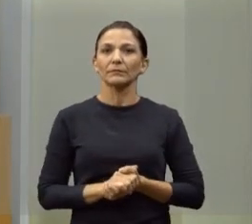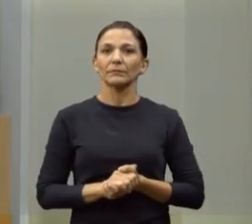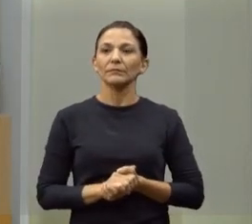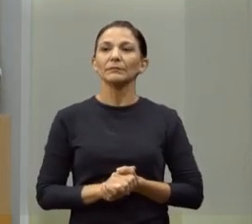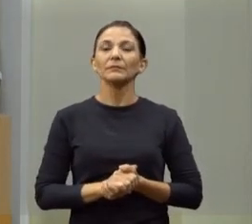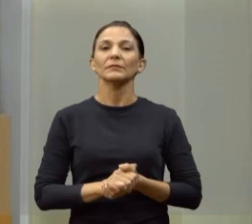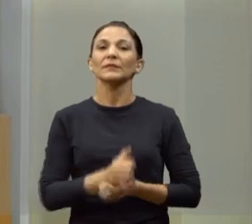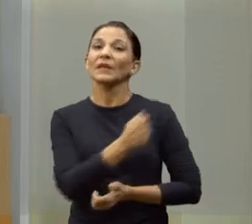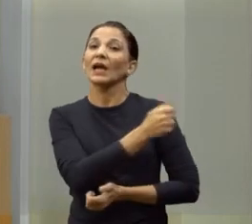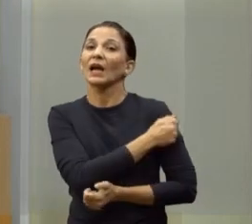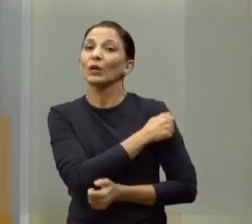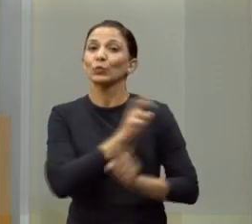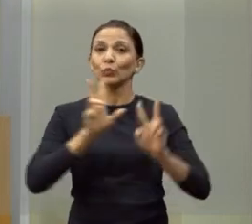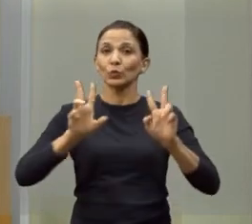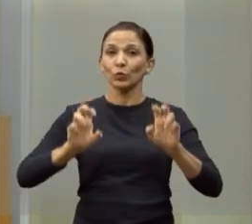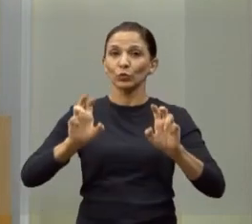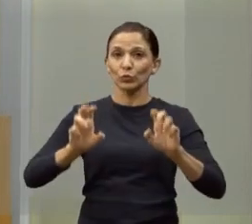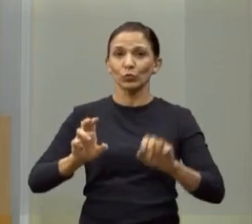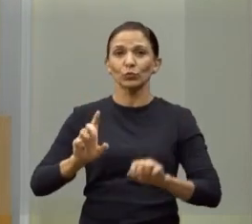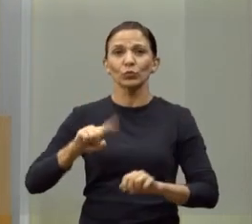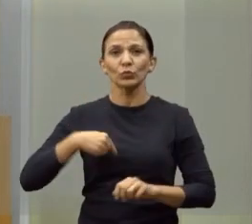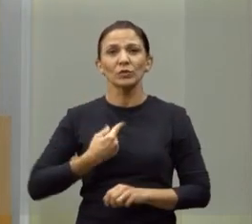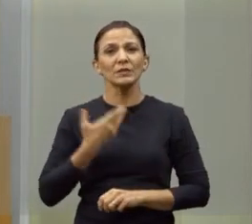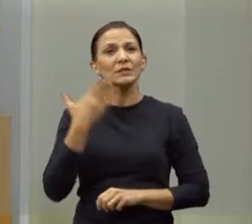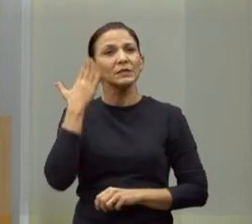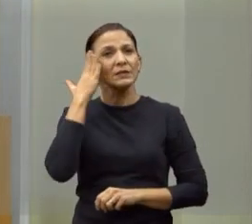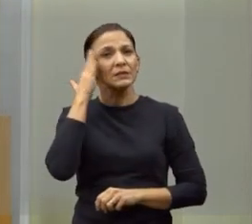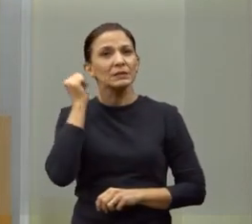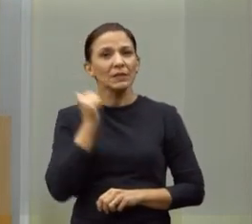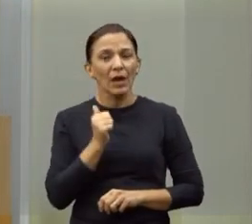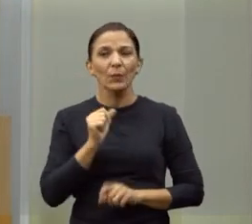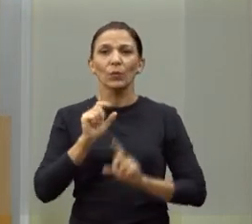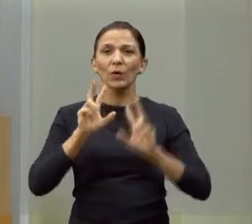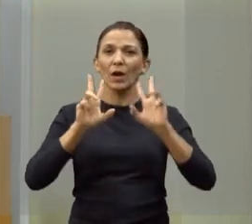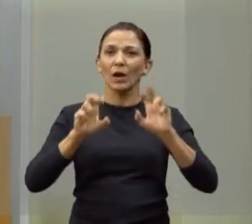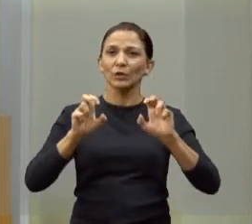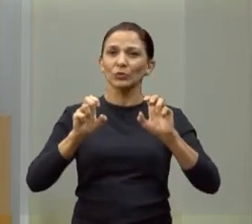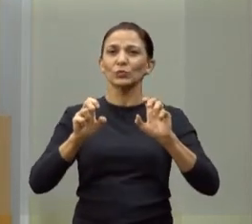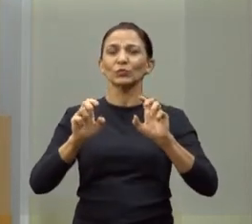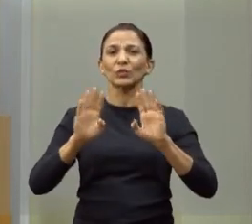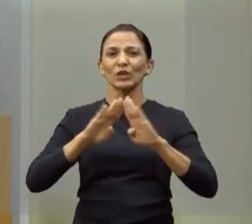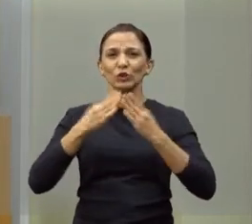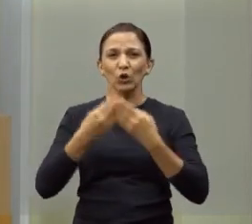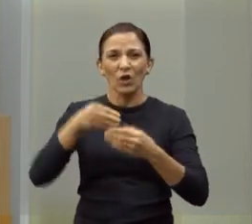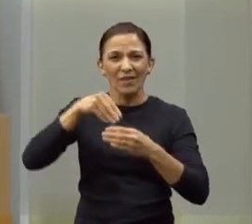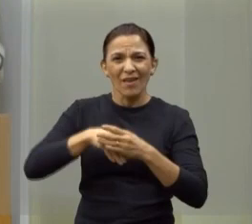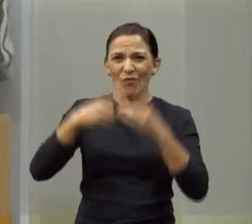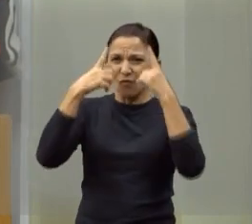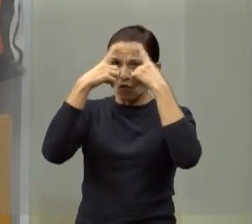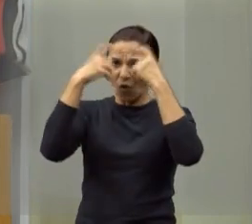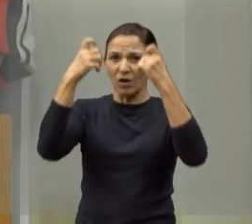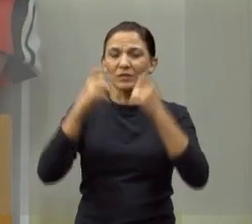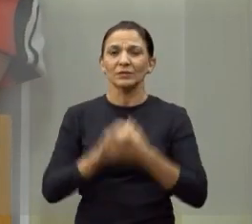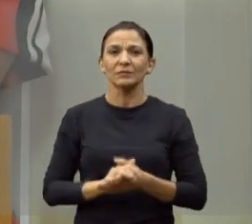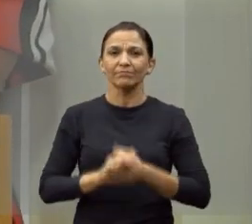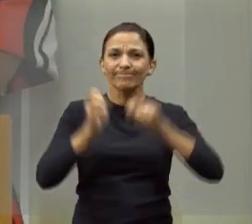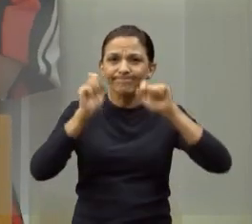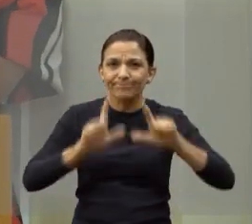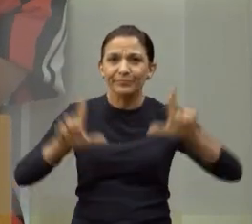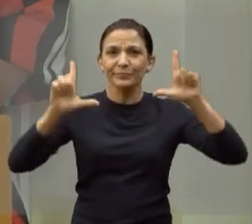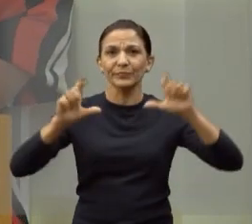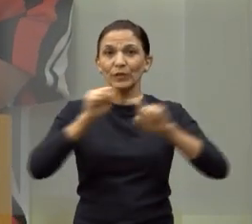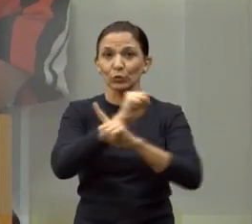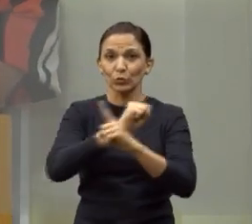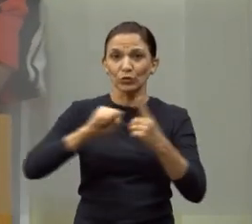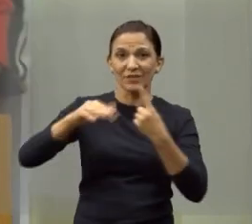nós sabemos o quanto que estão sendo publicizados as questões, os ataques às escolas. É nítido. A sociedade